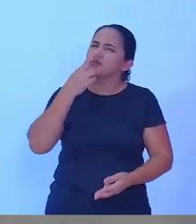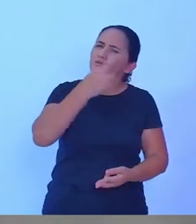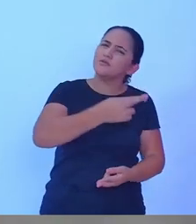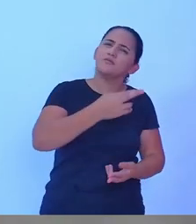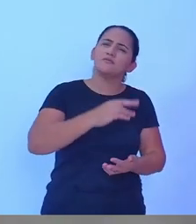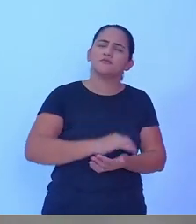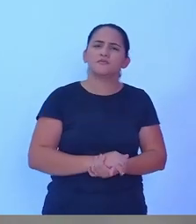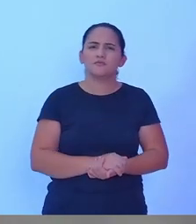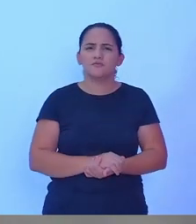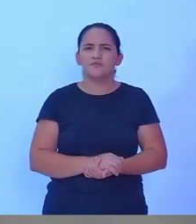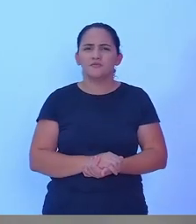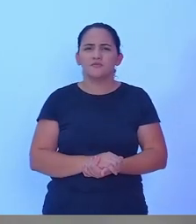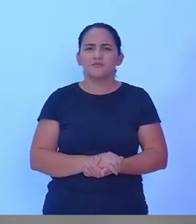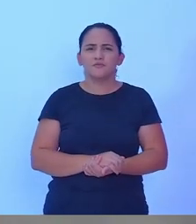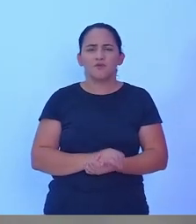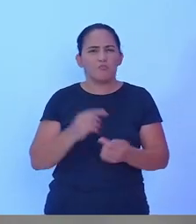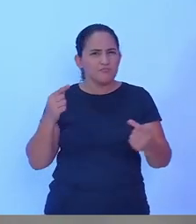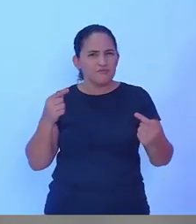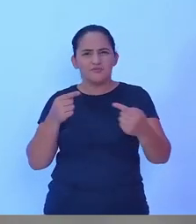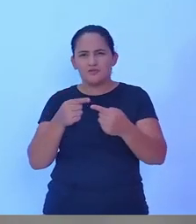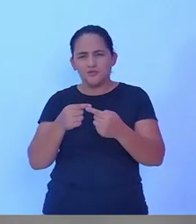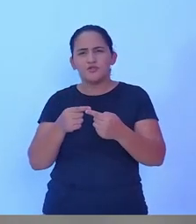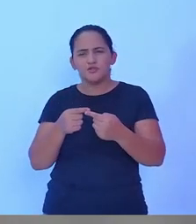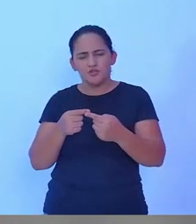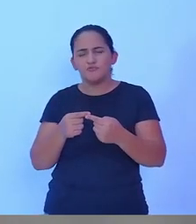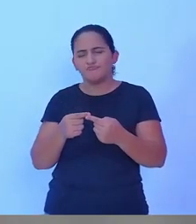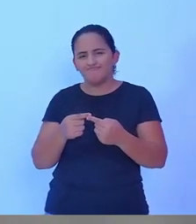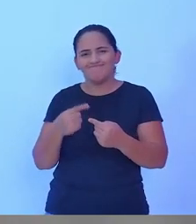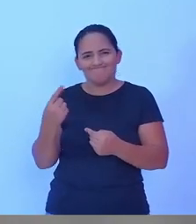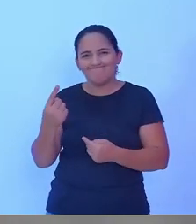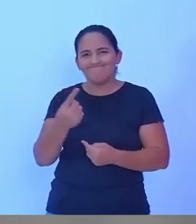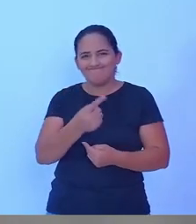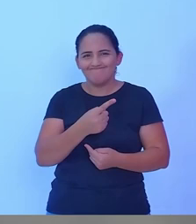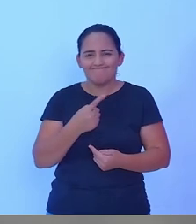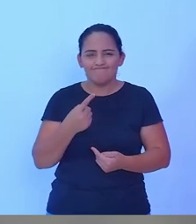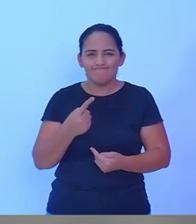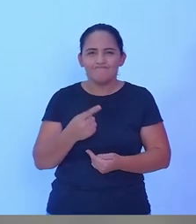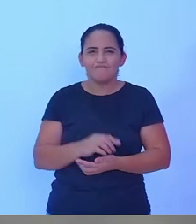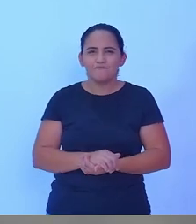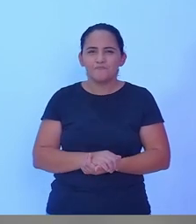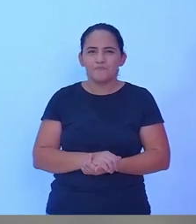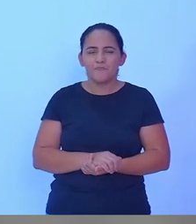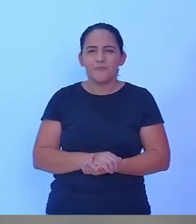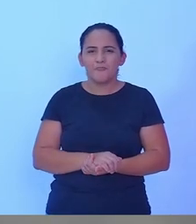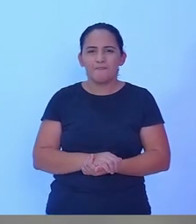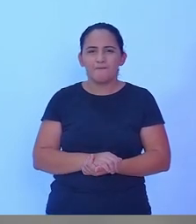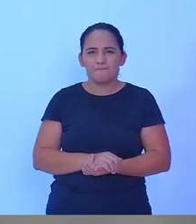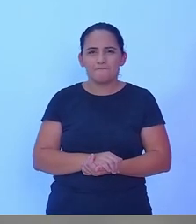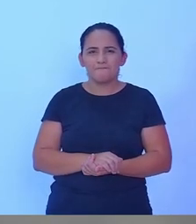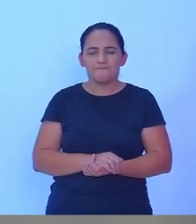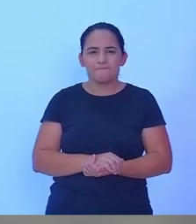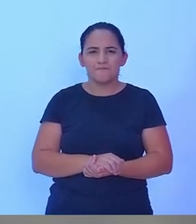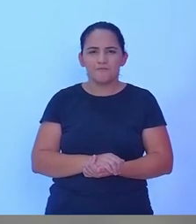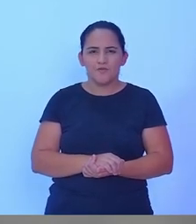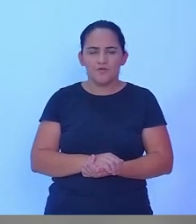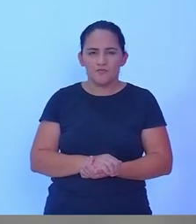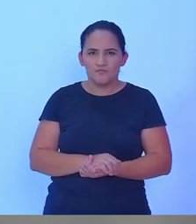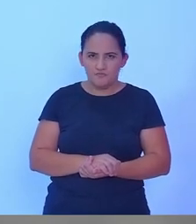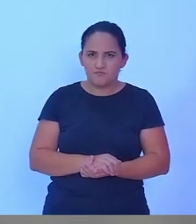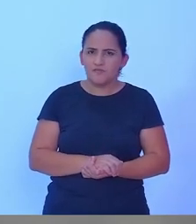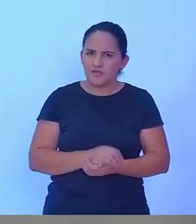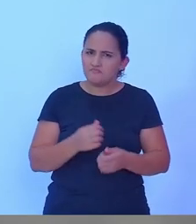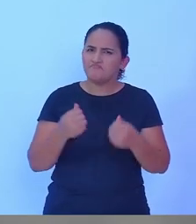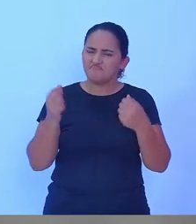esse é o objetivo nosso conseguimos eu acho que o nosso dever foi cumprido